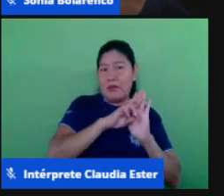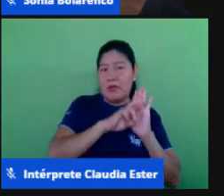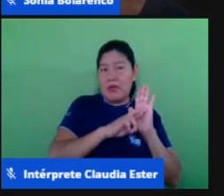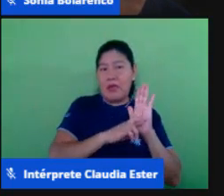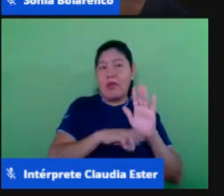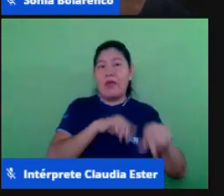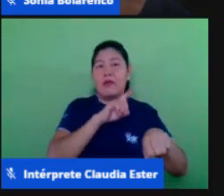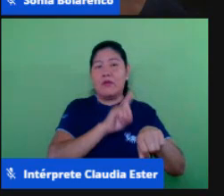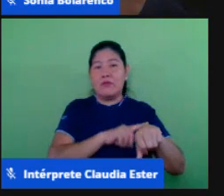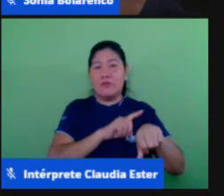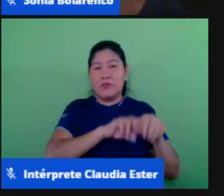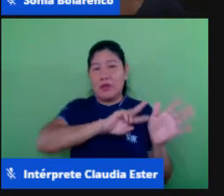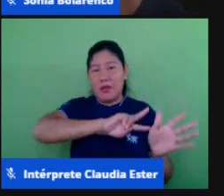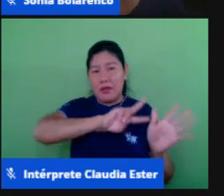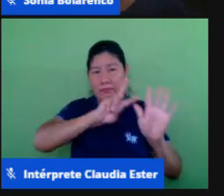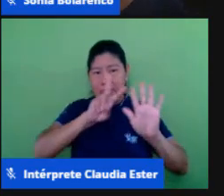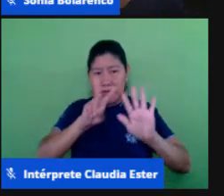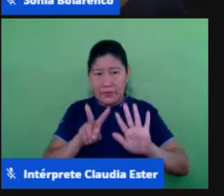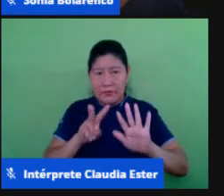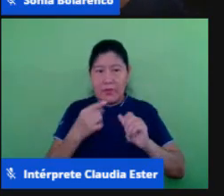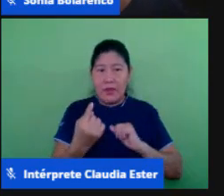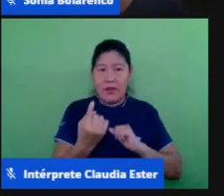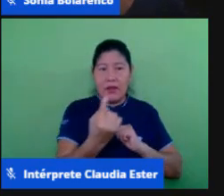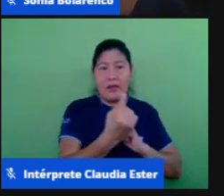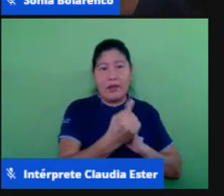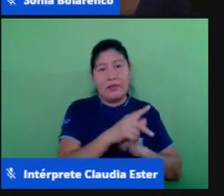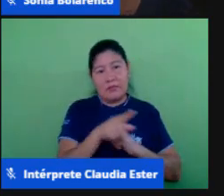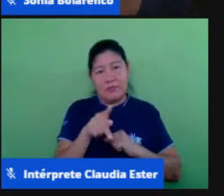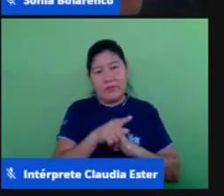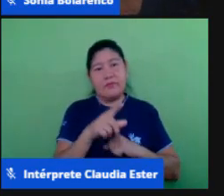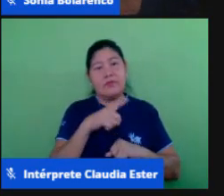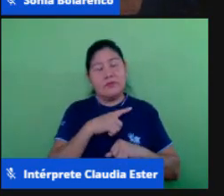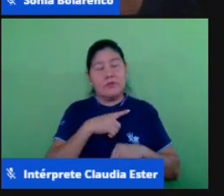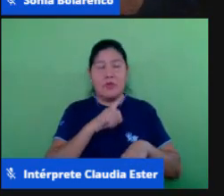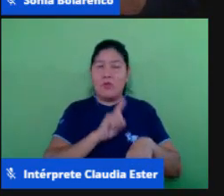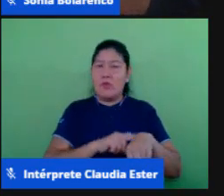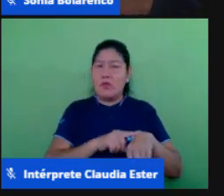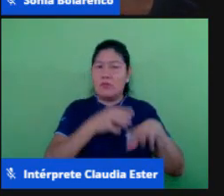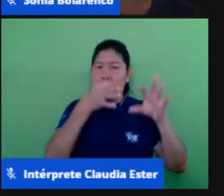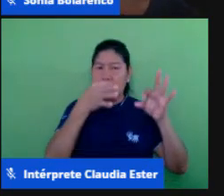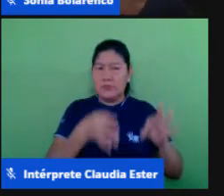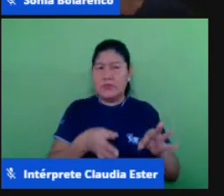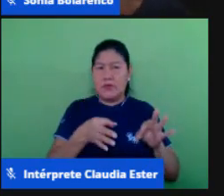horário semanal que cada professor tem seu horário definido com seus alunos